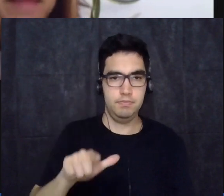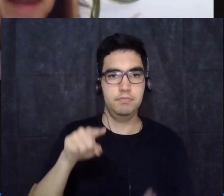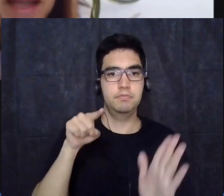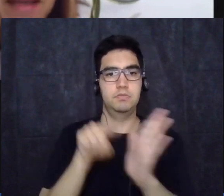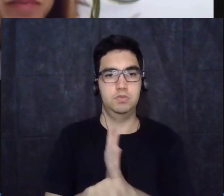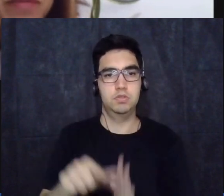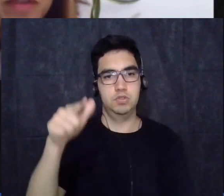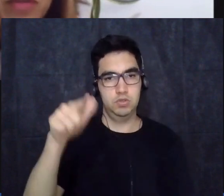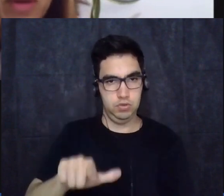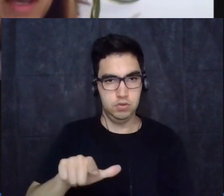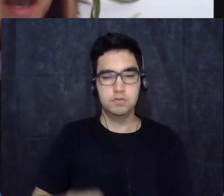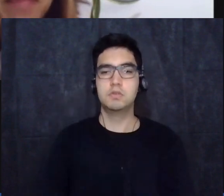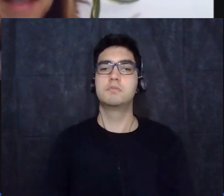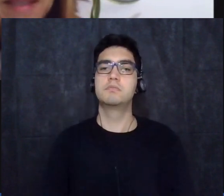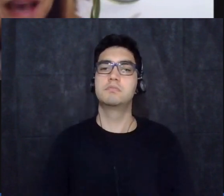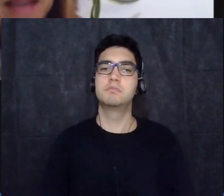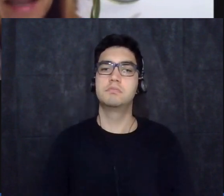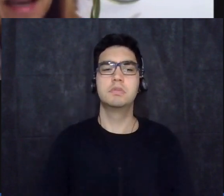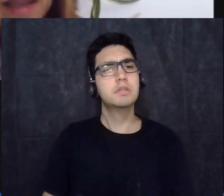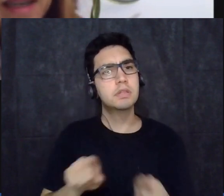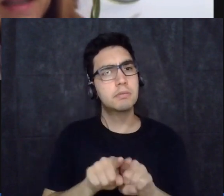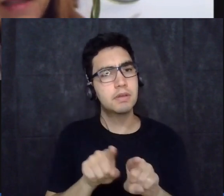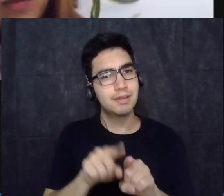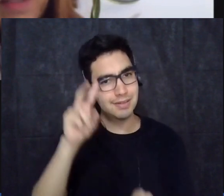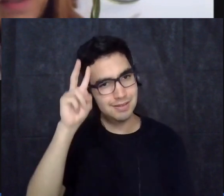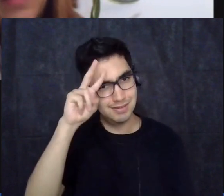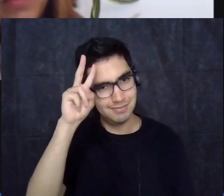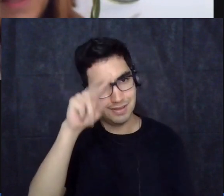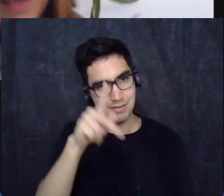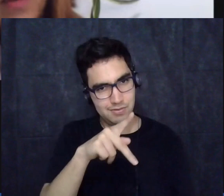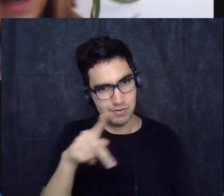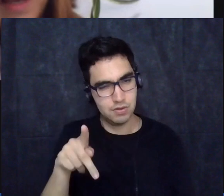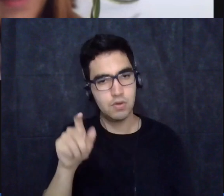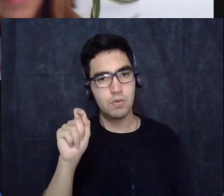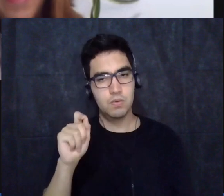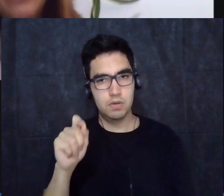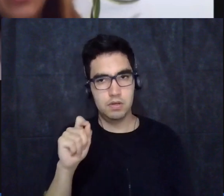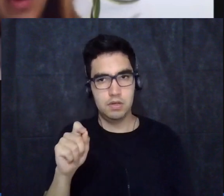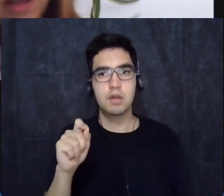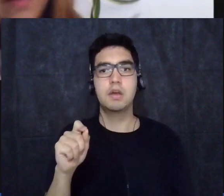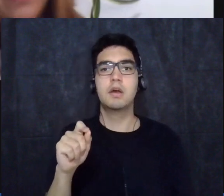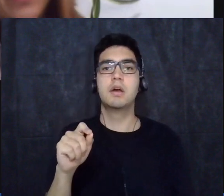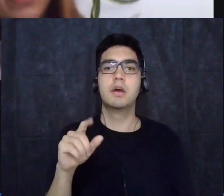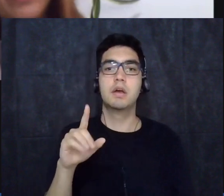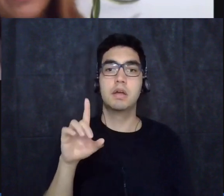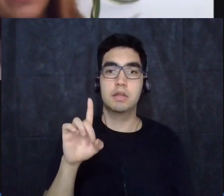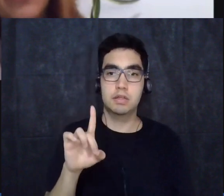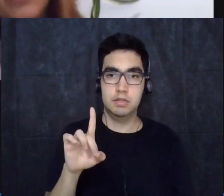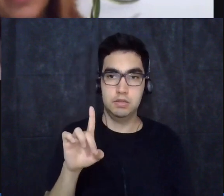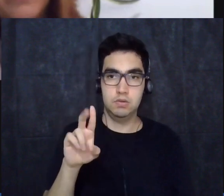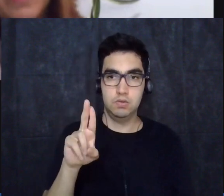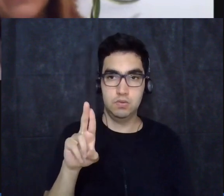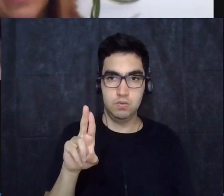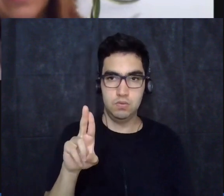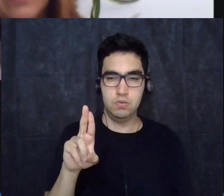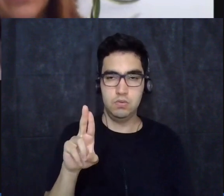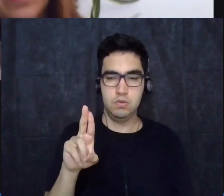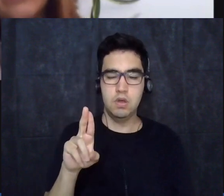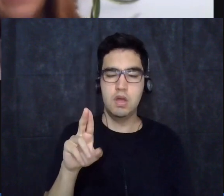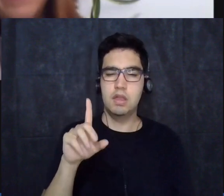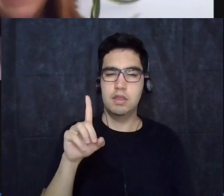também vou lembrar né professor que apesar da declaração universal não ser uma lei a nossa constituição de